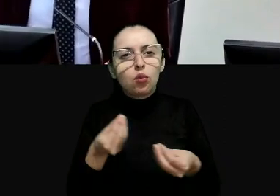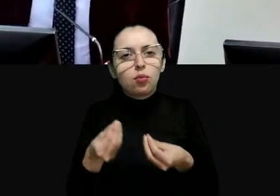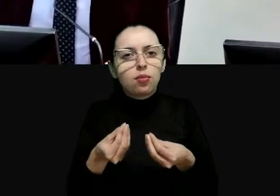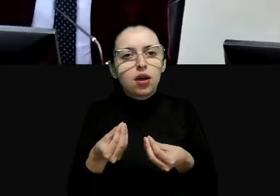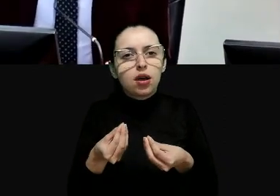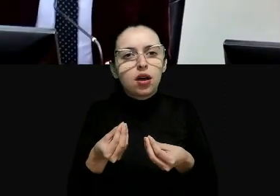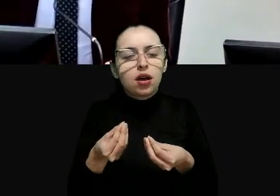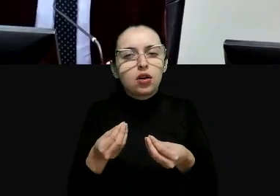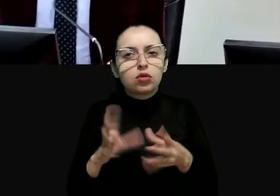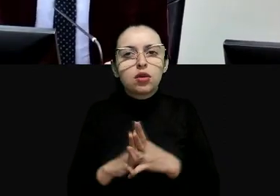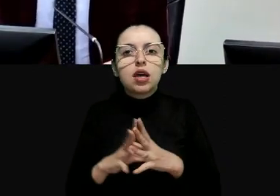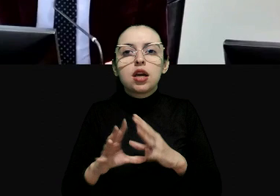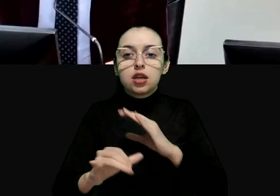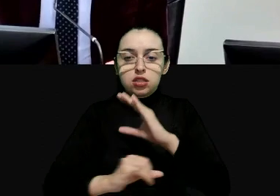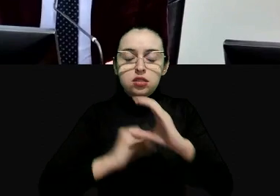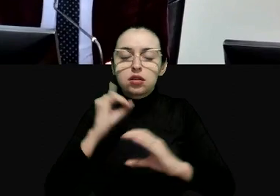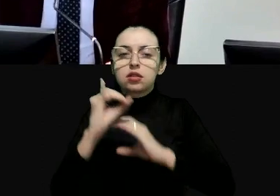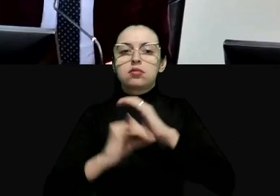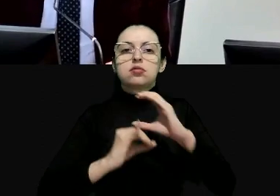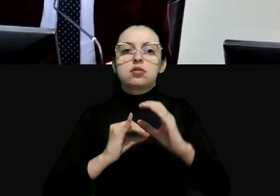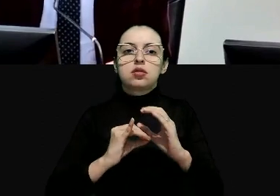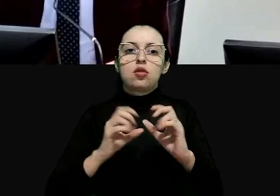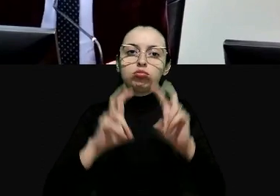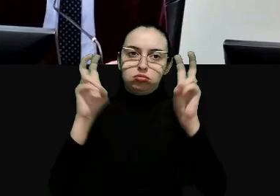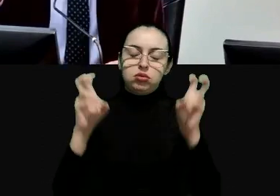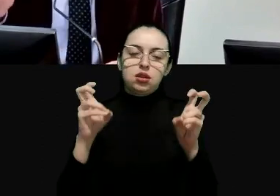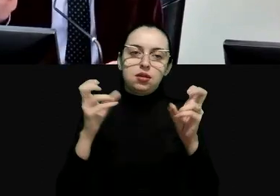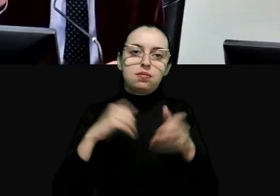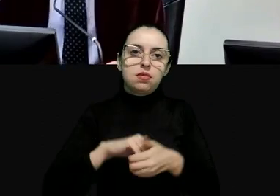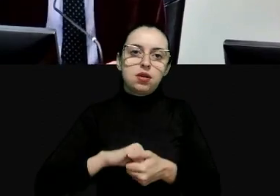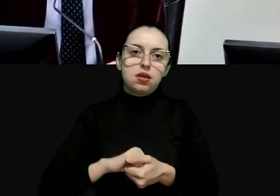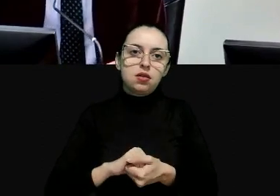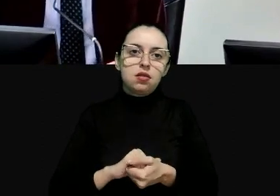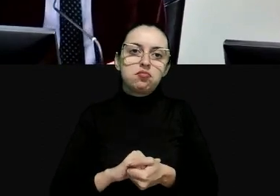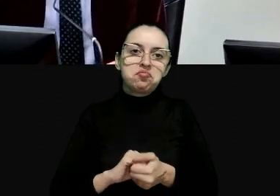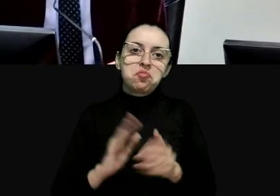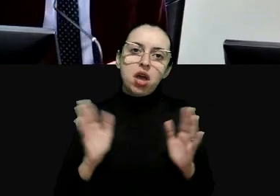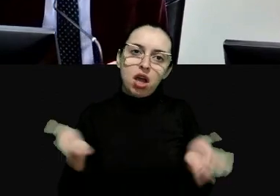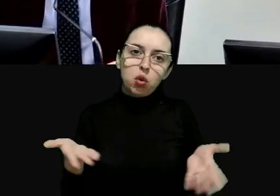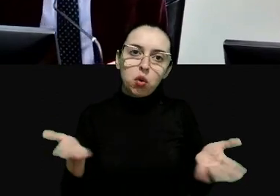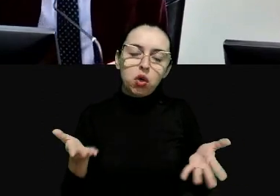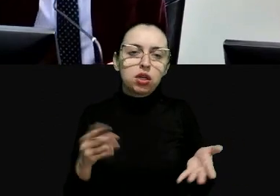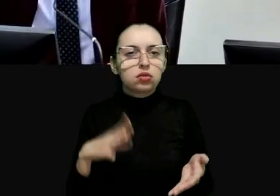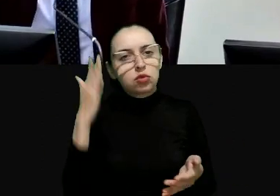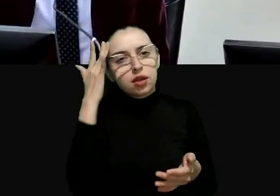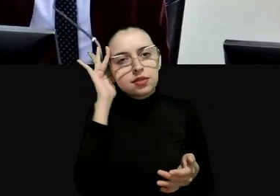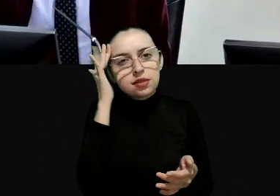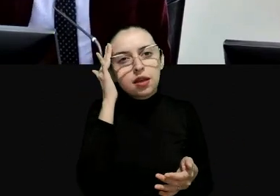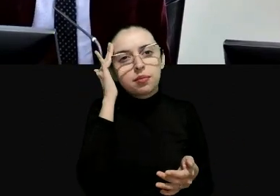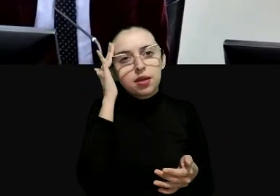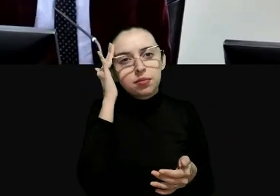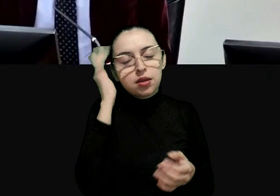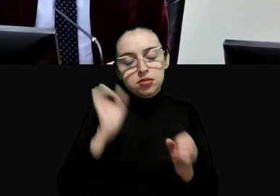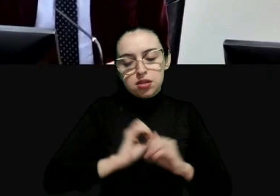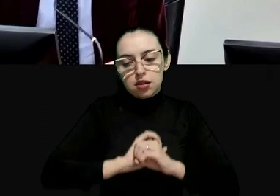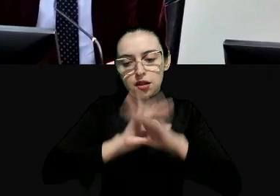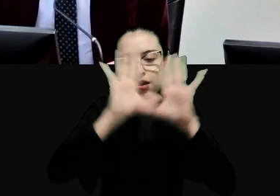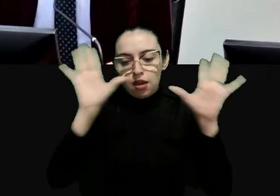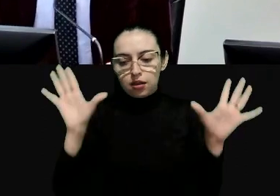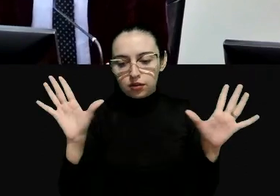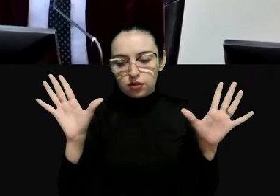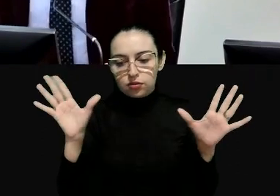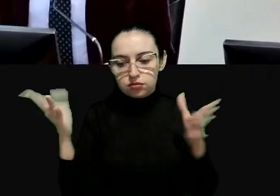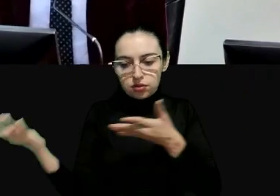uma associação internacional e isso agora todos sabemos que a Ucrânia